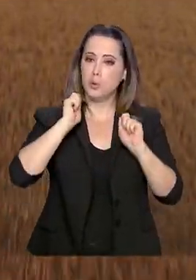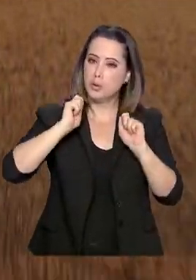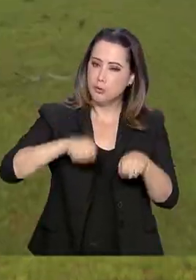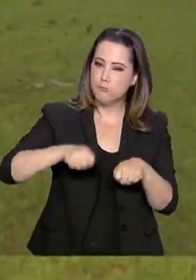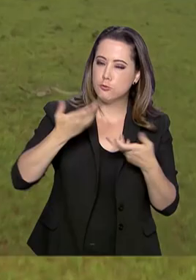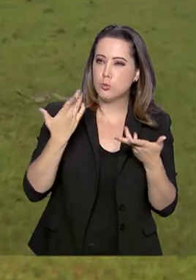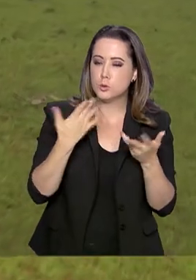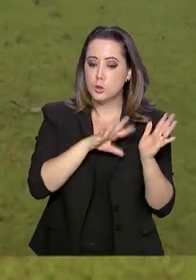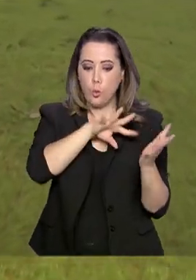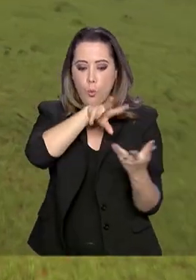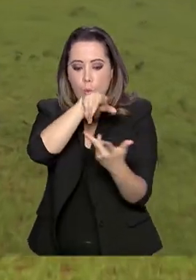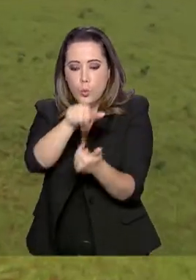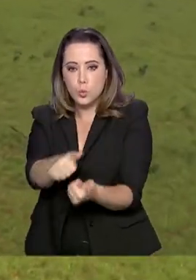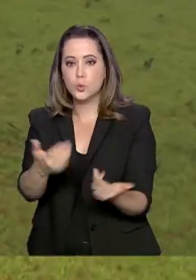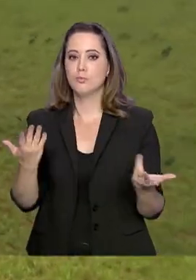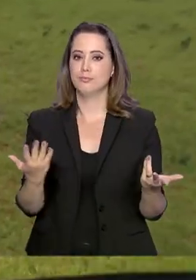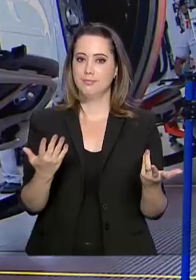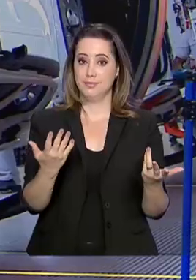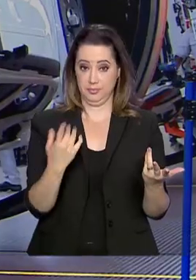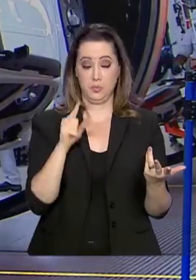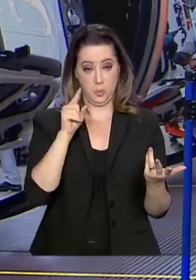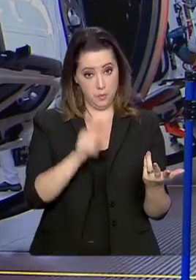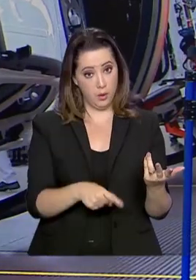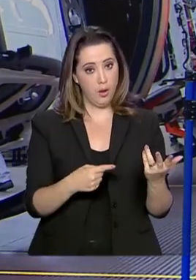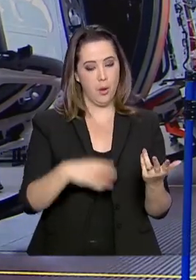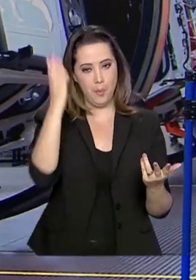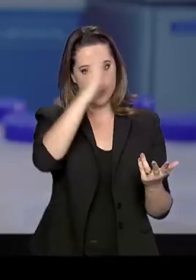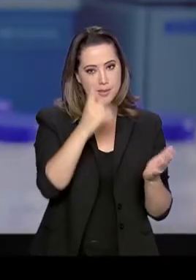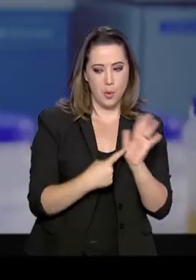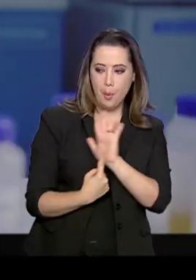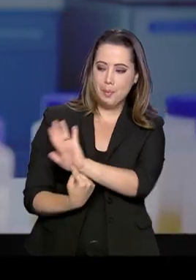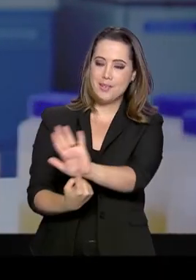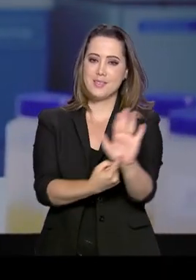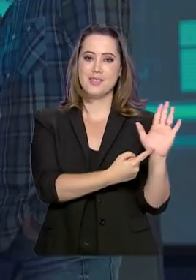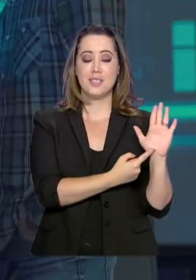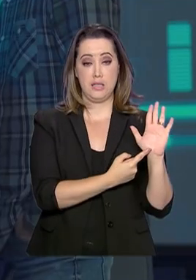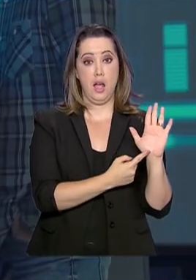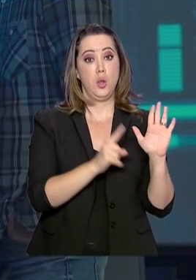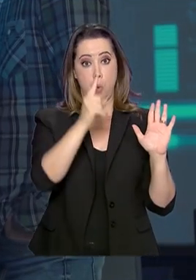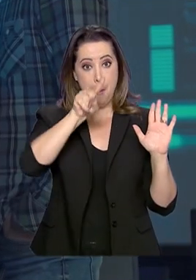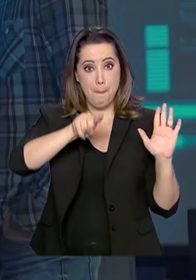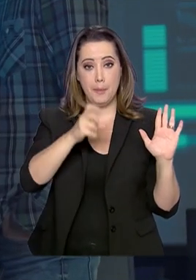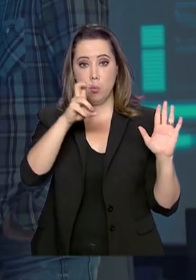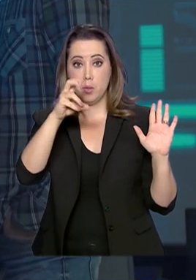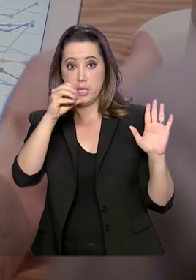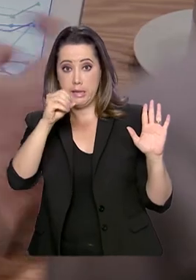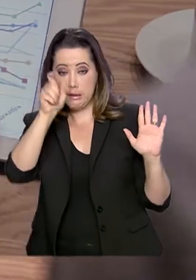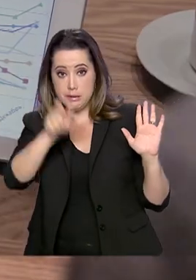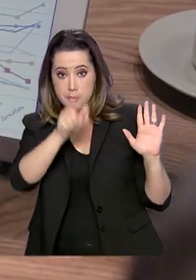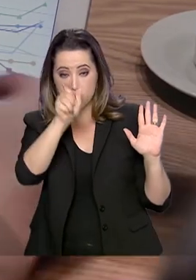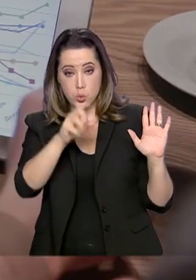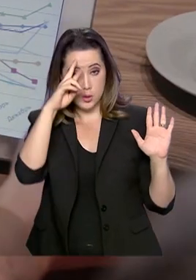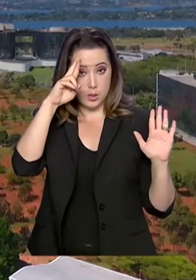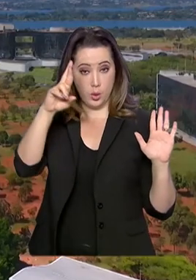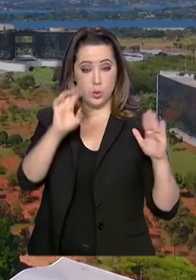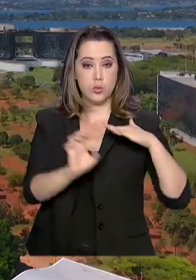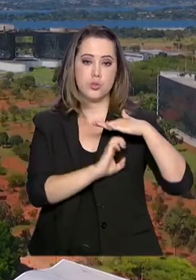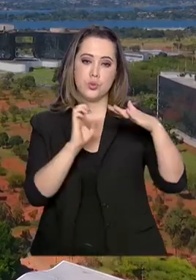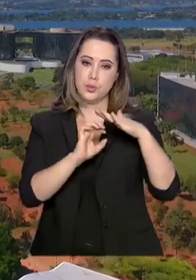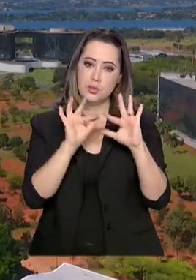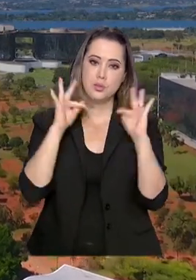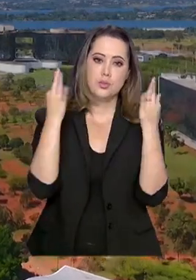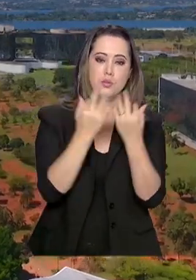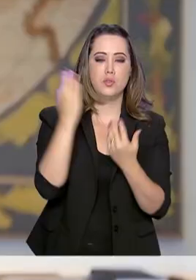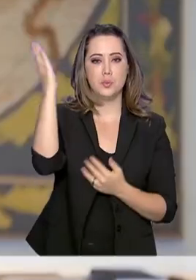mundial. Este é o Brasil que será apresentado a mais de 1.500 empresários nacionais e estrangeiros no Fórum Brasil de